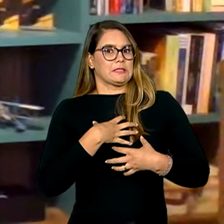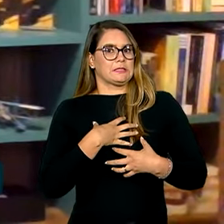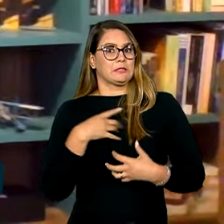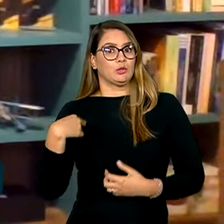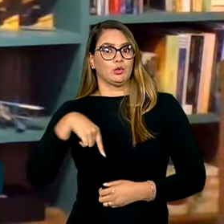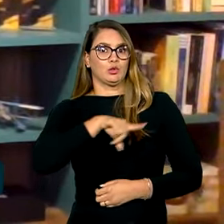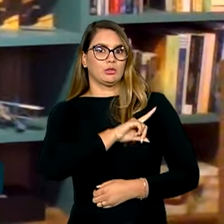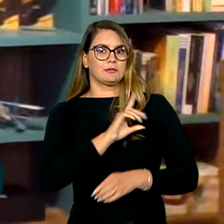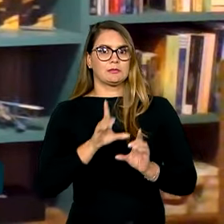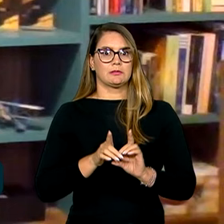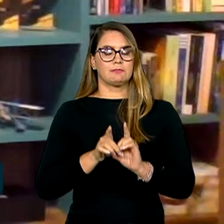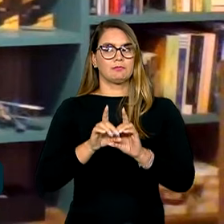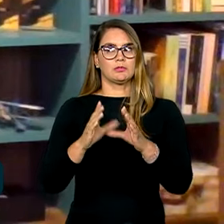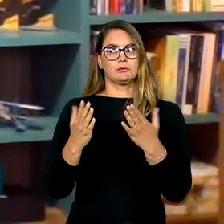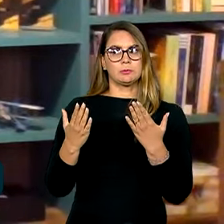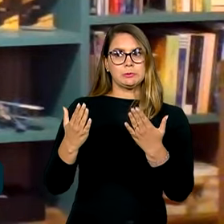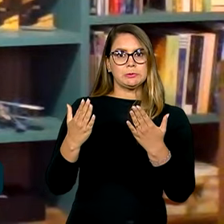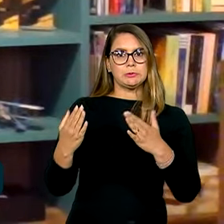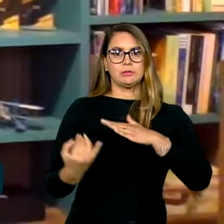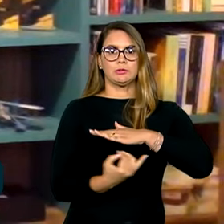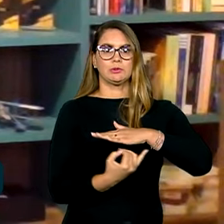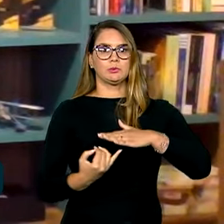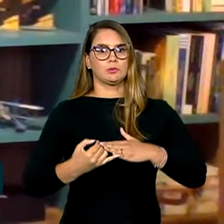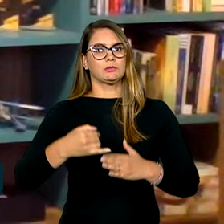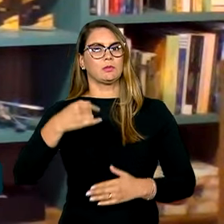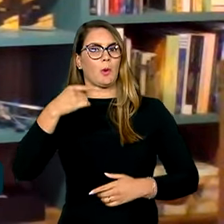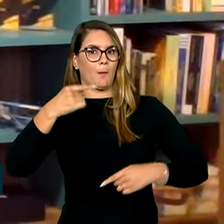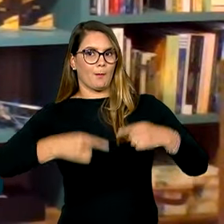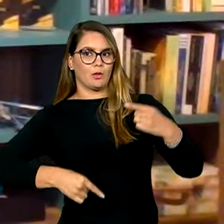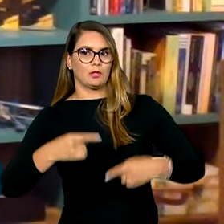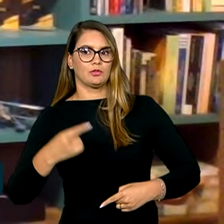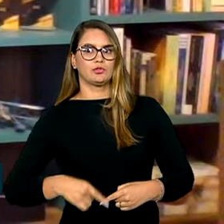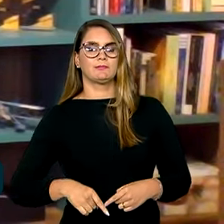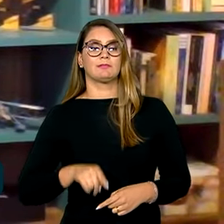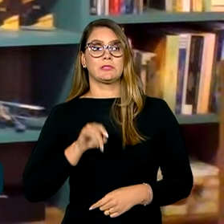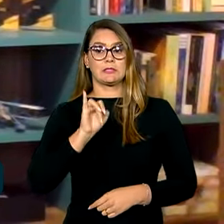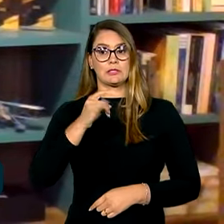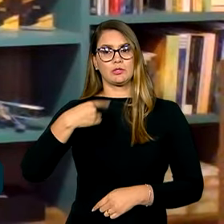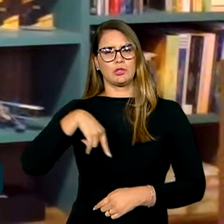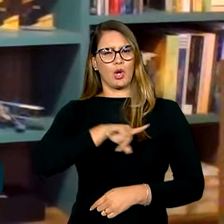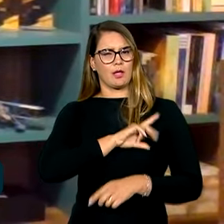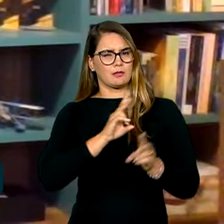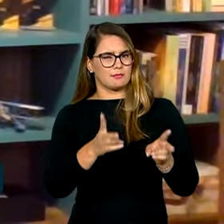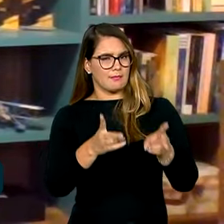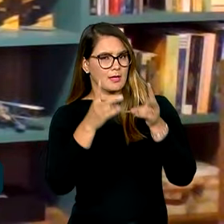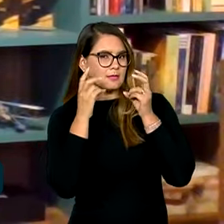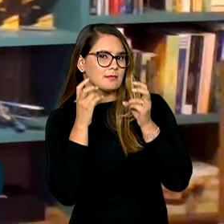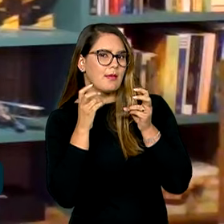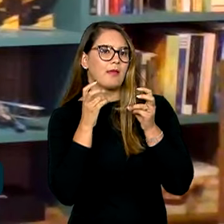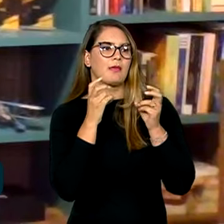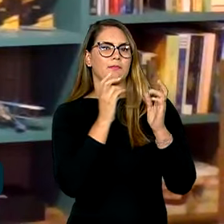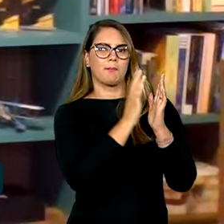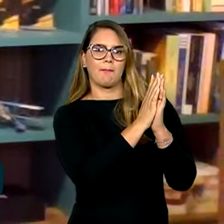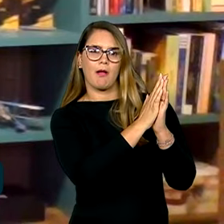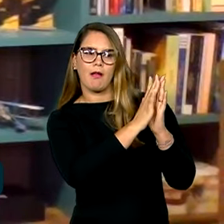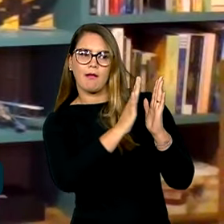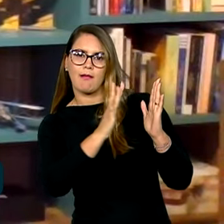democracia e nossas instituições políticas. E, uma vez que a gente pode perceber que passamos,